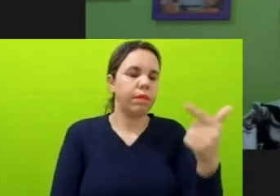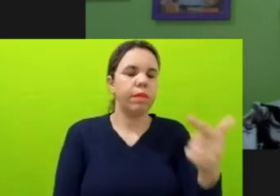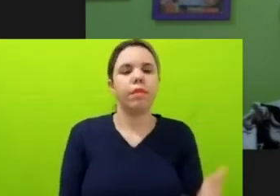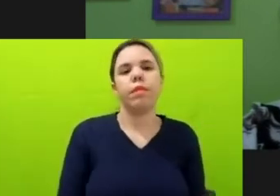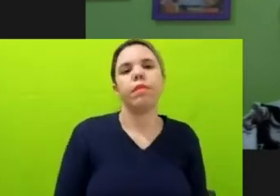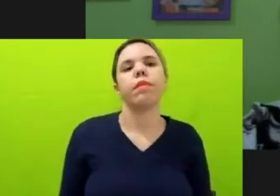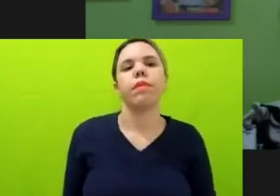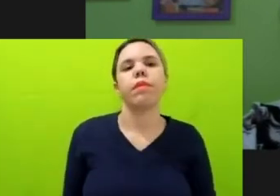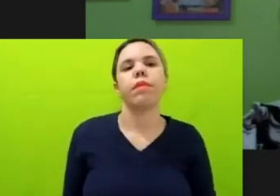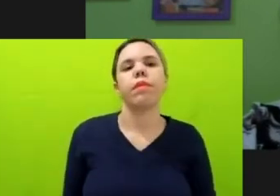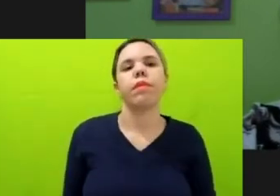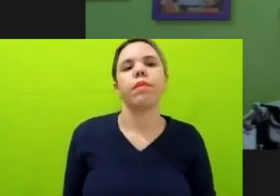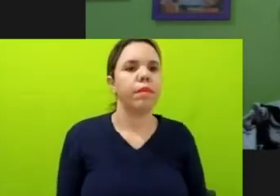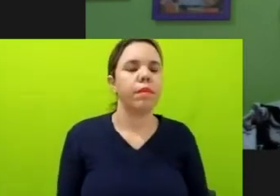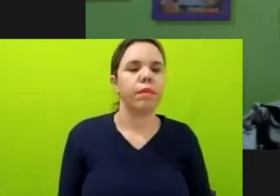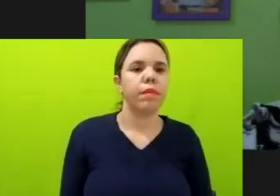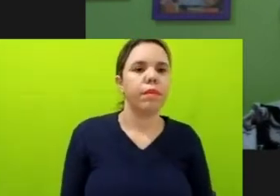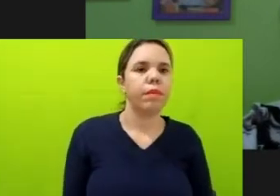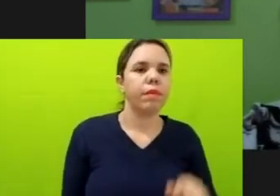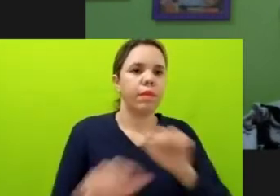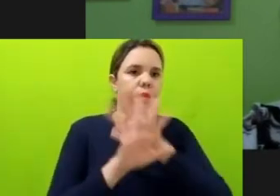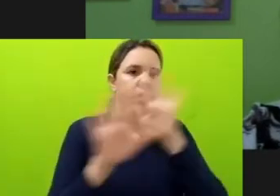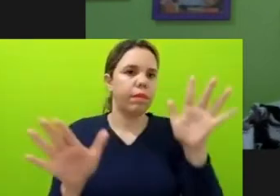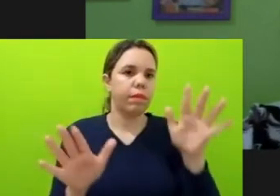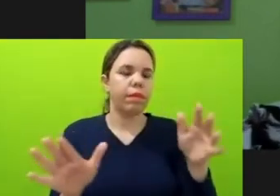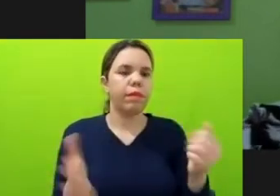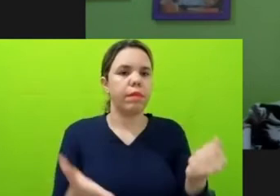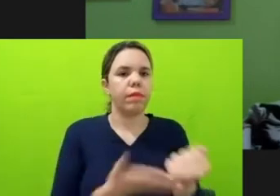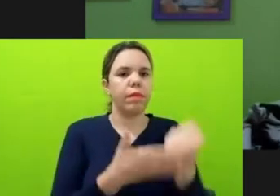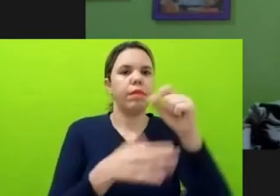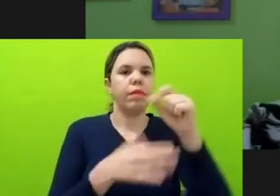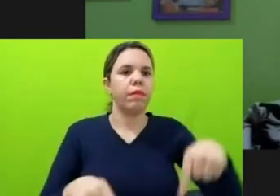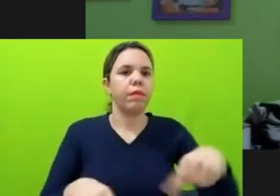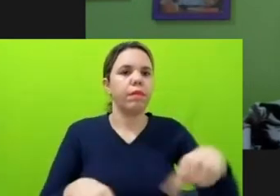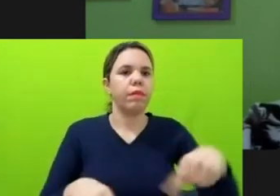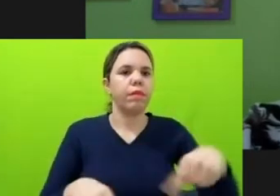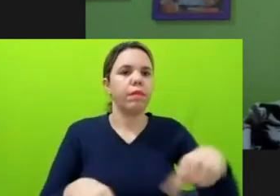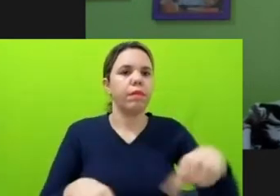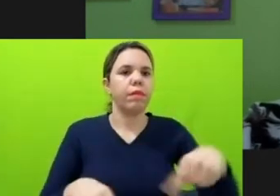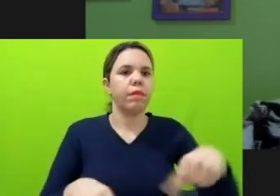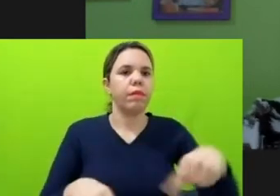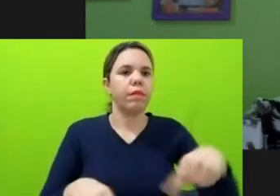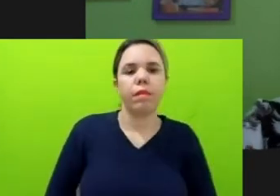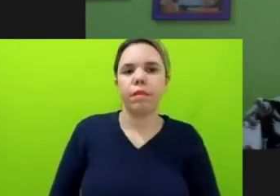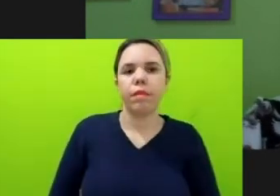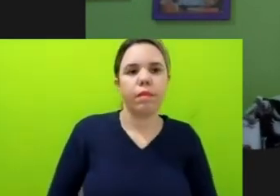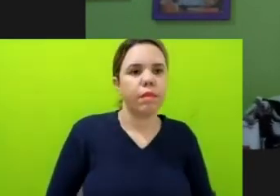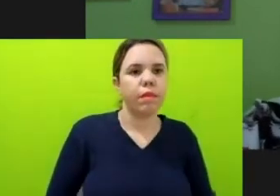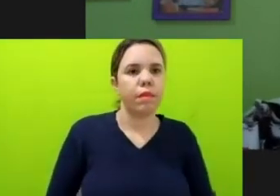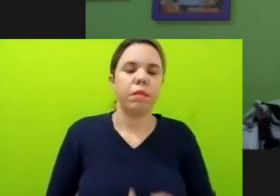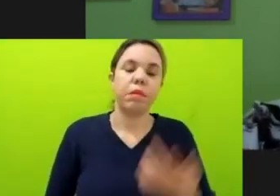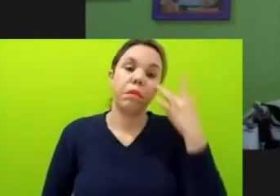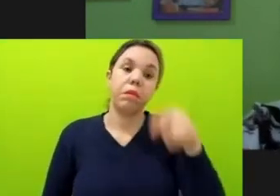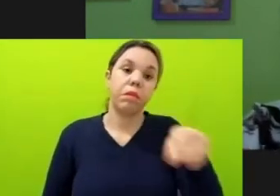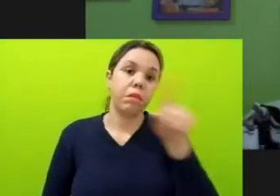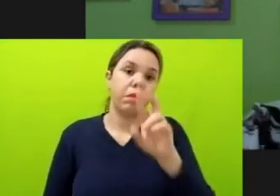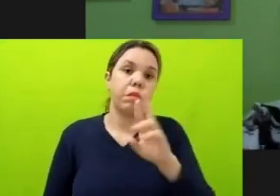uma aliada ou um desafio? Ai, não sei quem... Você quer começar, Jéssica? Fala aí.